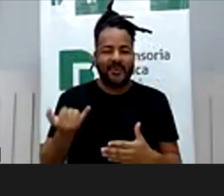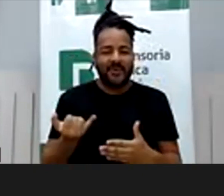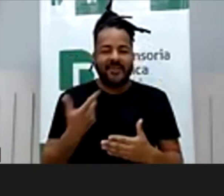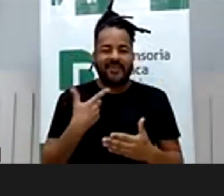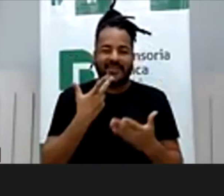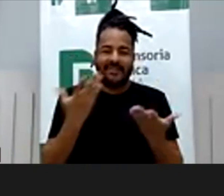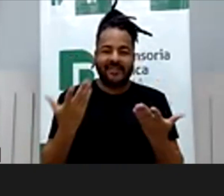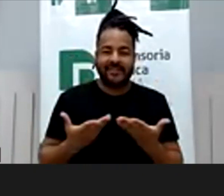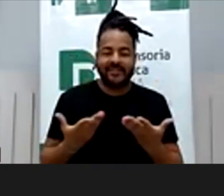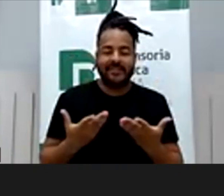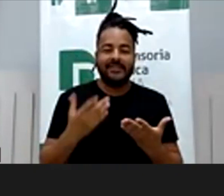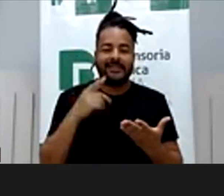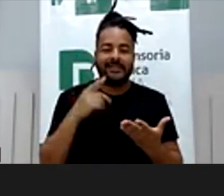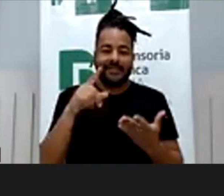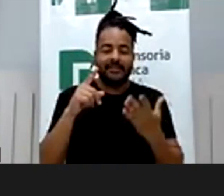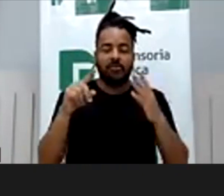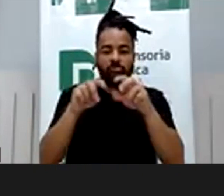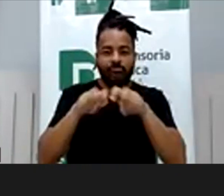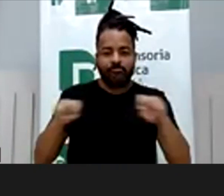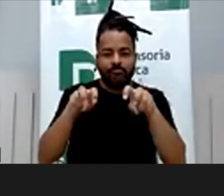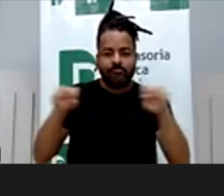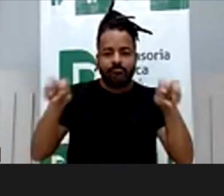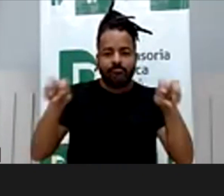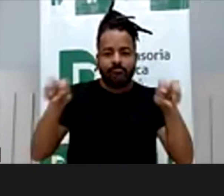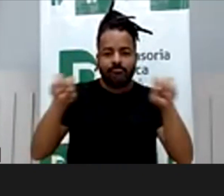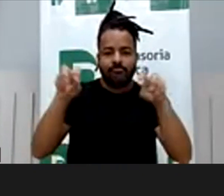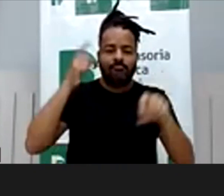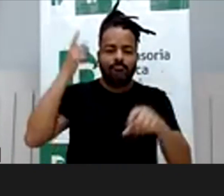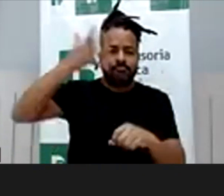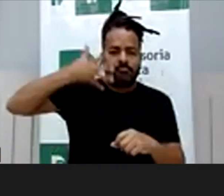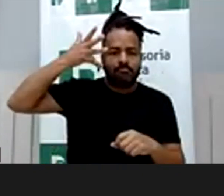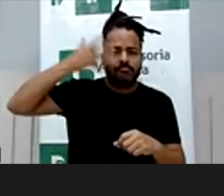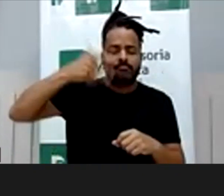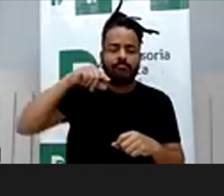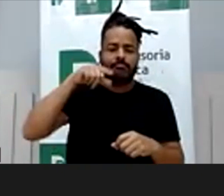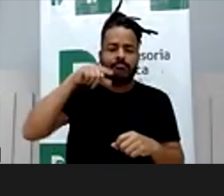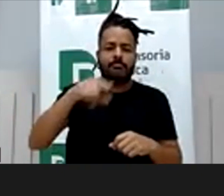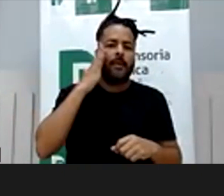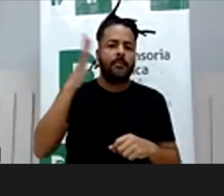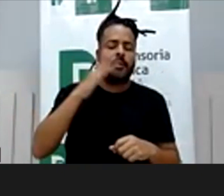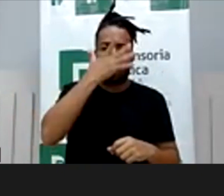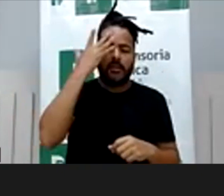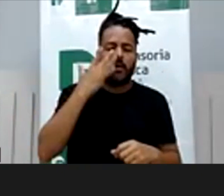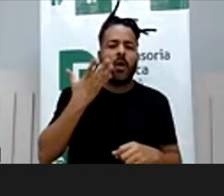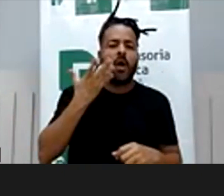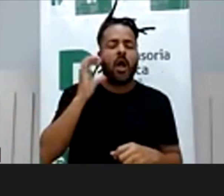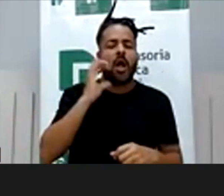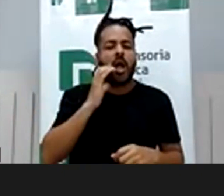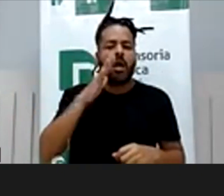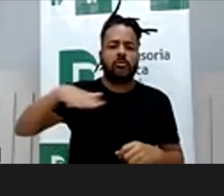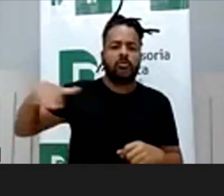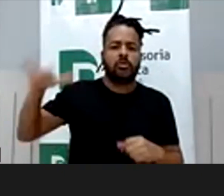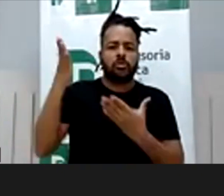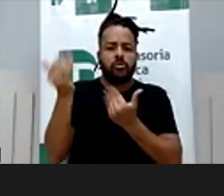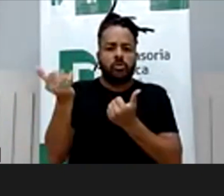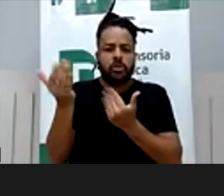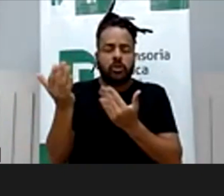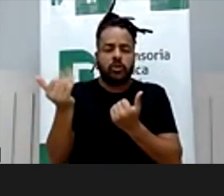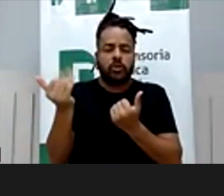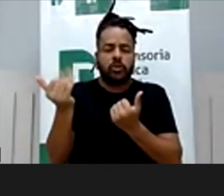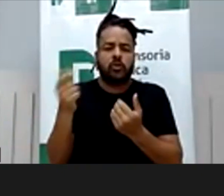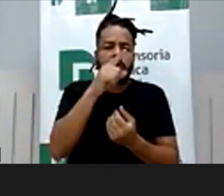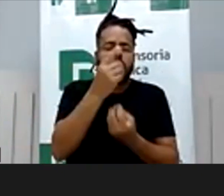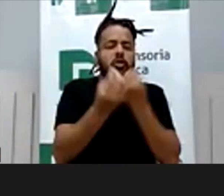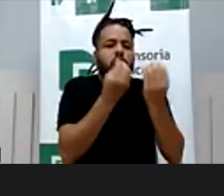falando sobre a superexposição de crianças e adolescentes e todos os conflitos que isso vai gerar na vida da